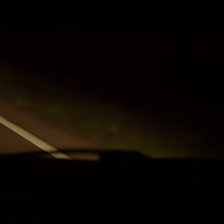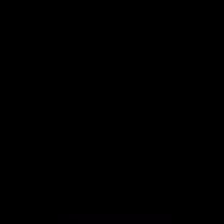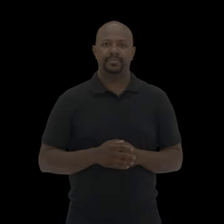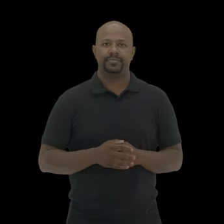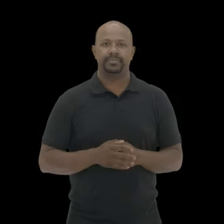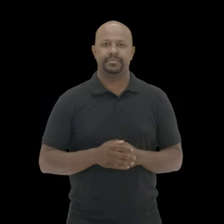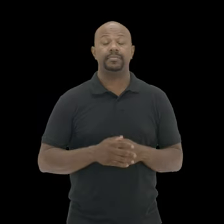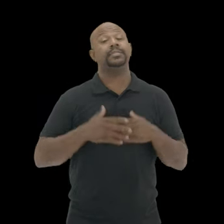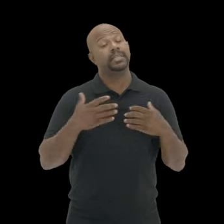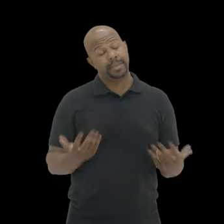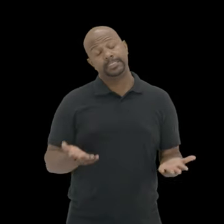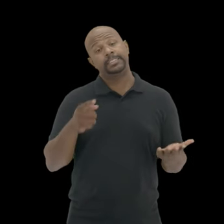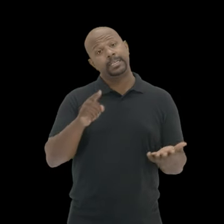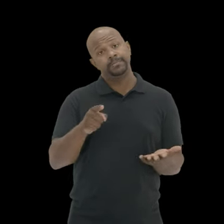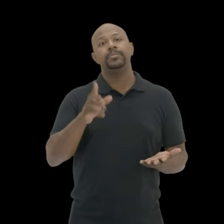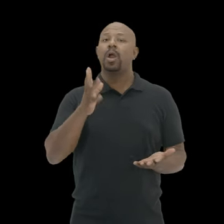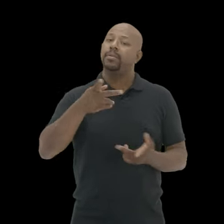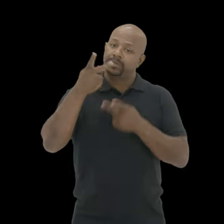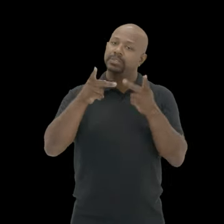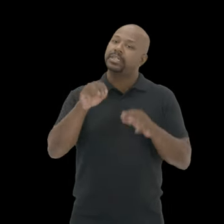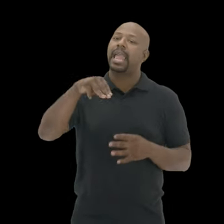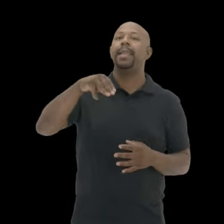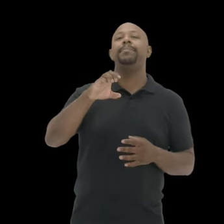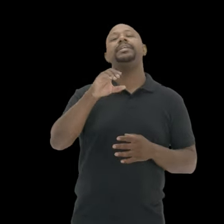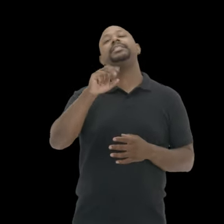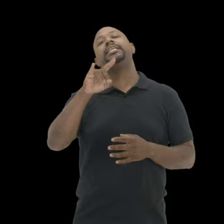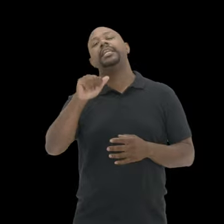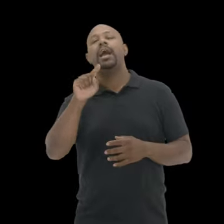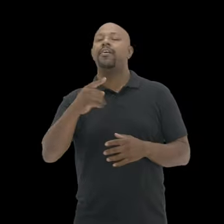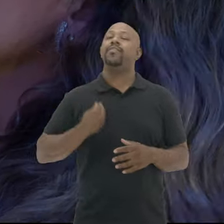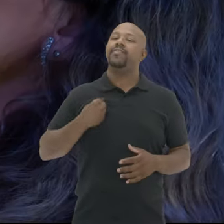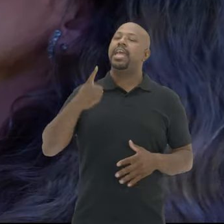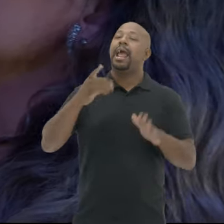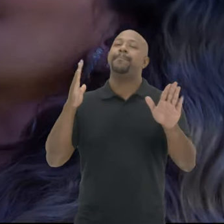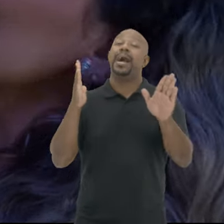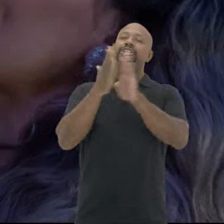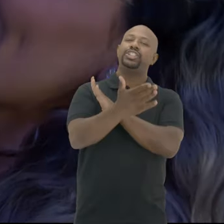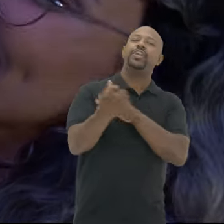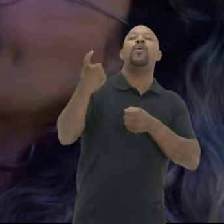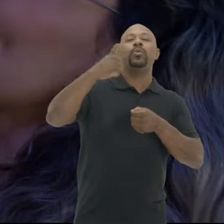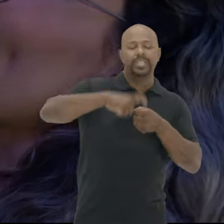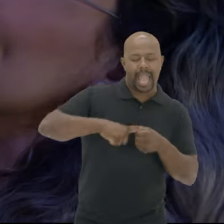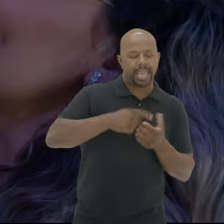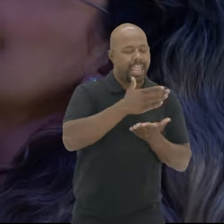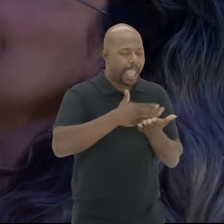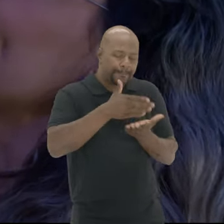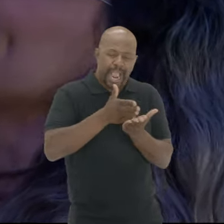Lua quase cheia Então é isso aí E como diz o Emicida Viver é partir Voltar e